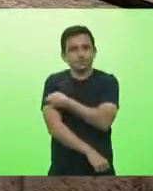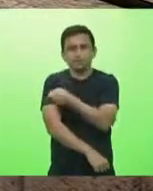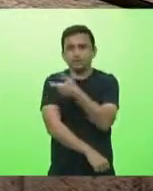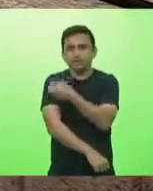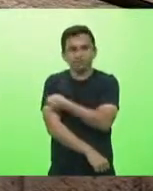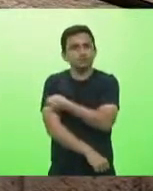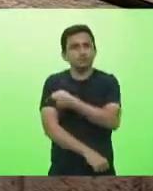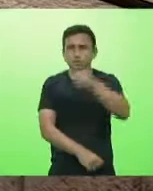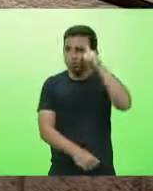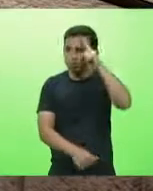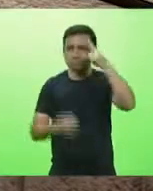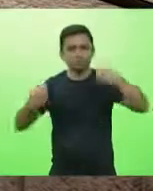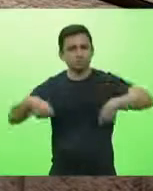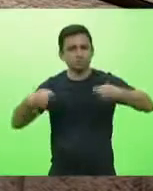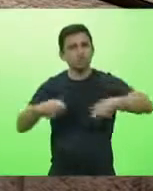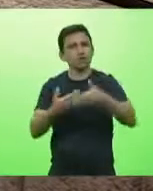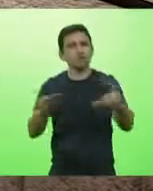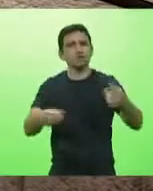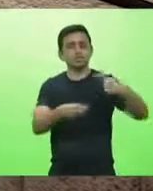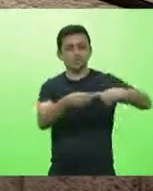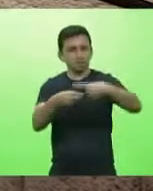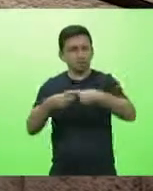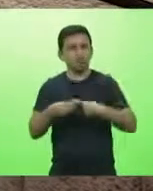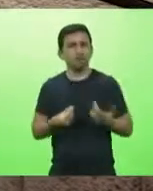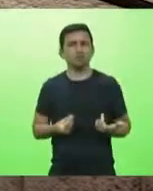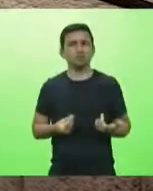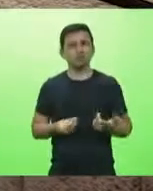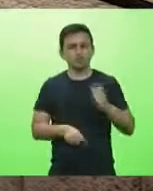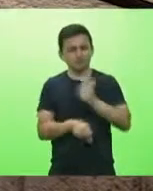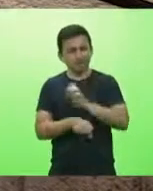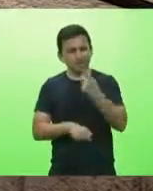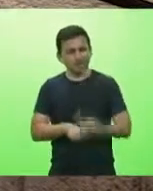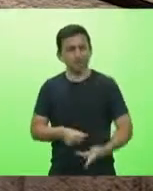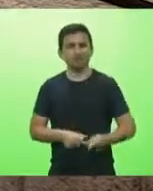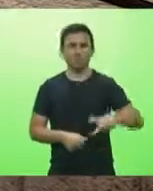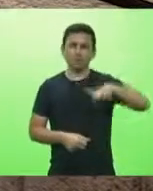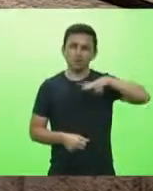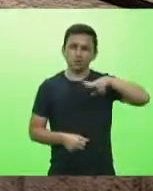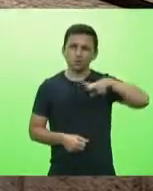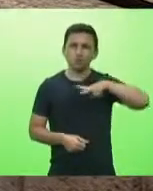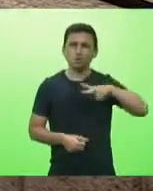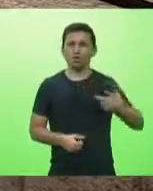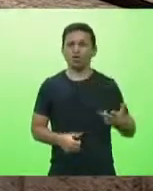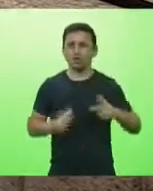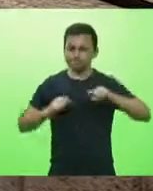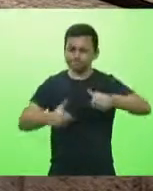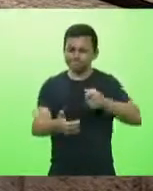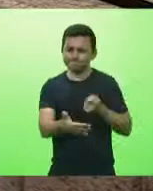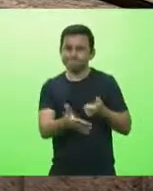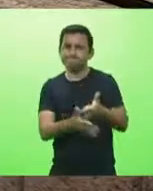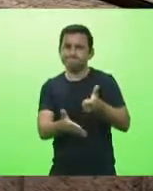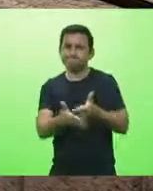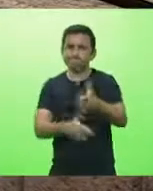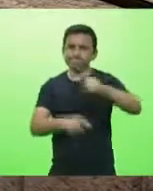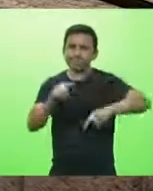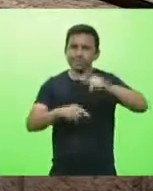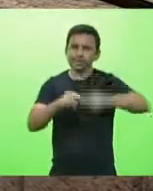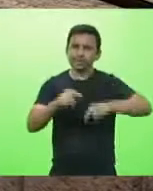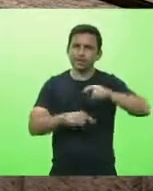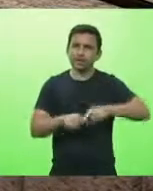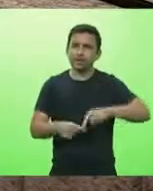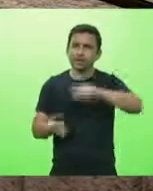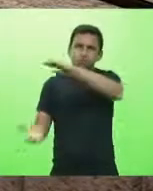vacina vacina os municípios o estado iniciativa privada comprar vacina insumos vindos da